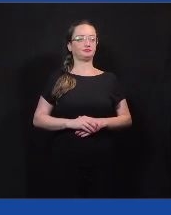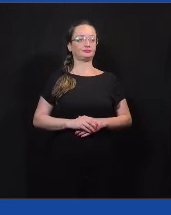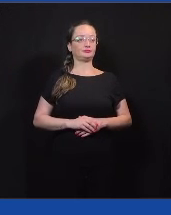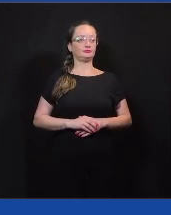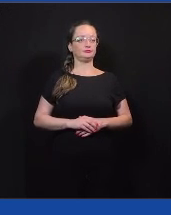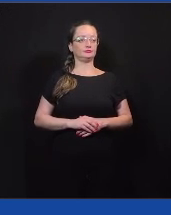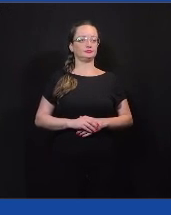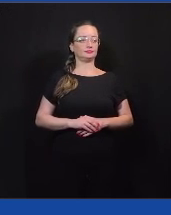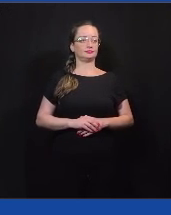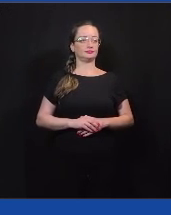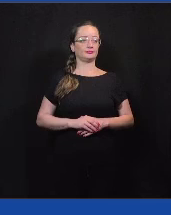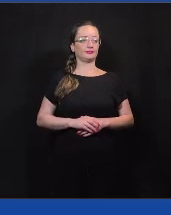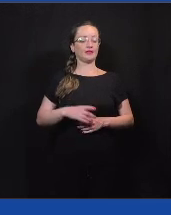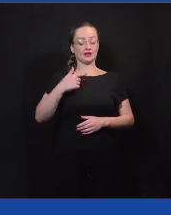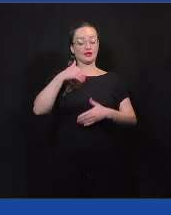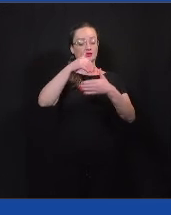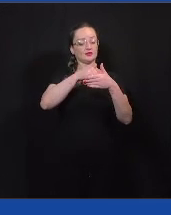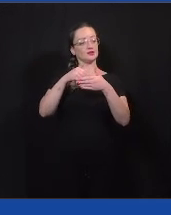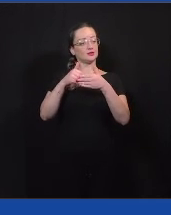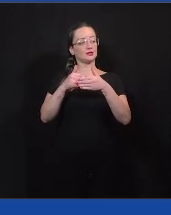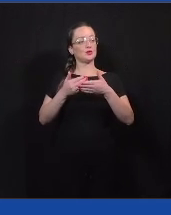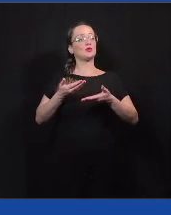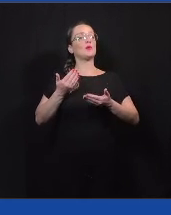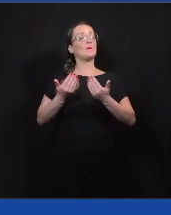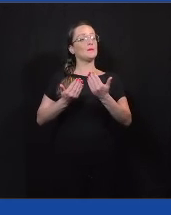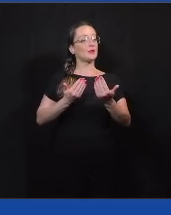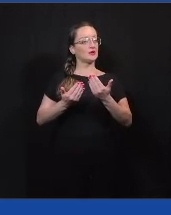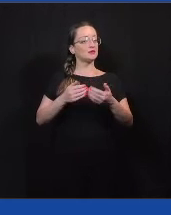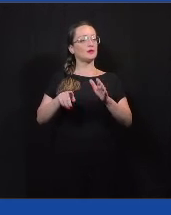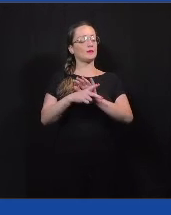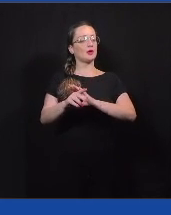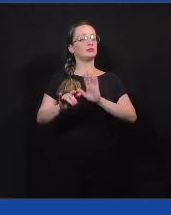nas eleições proporcionais do legislativo.